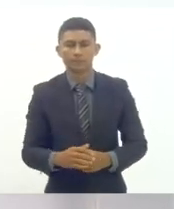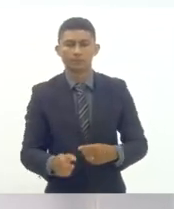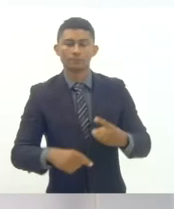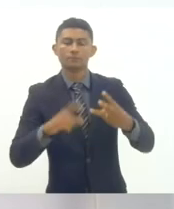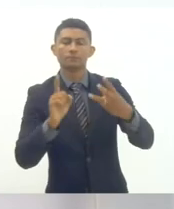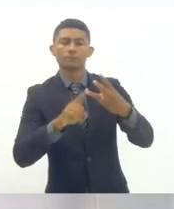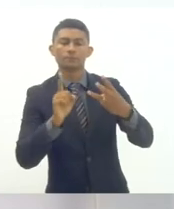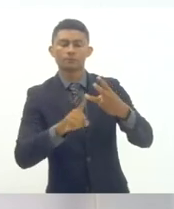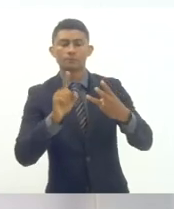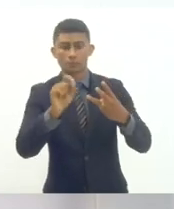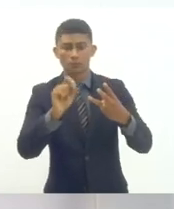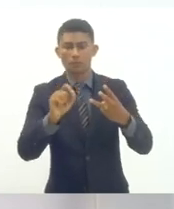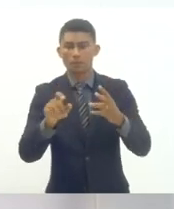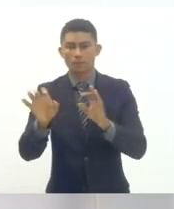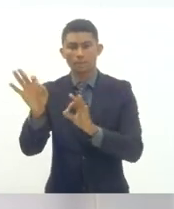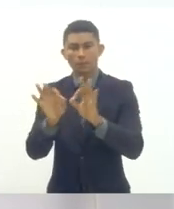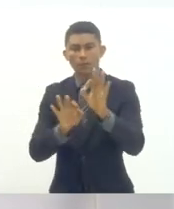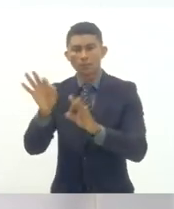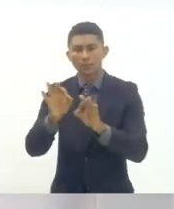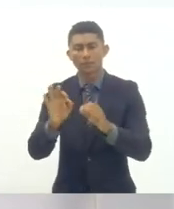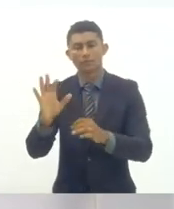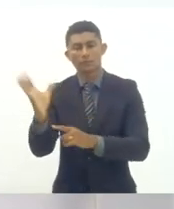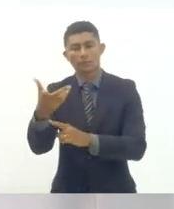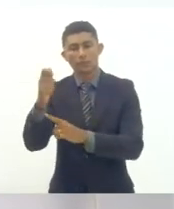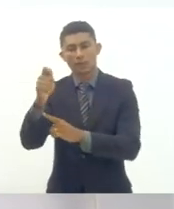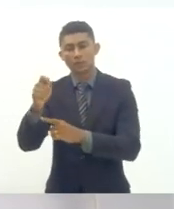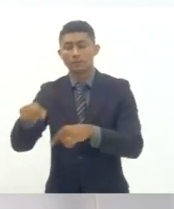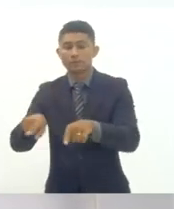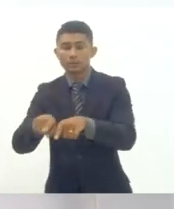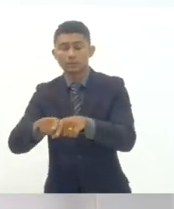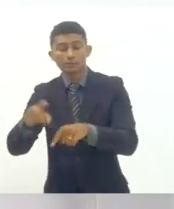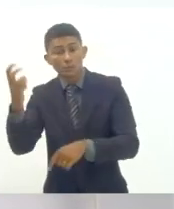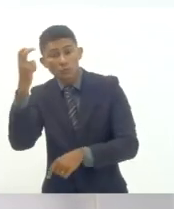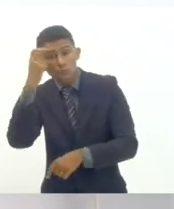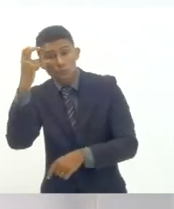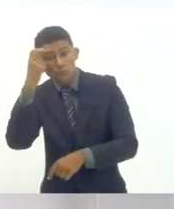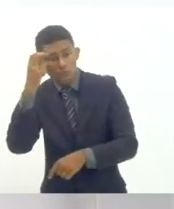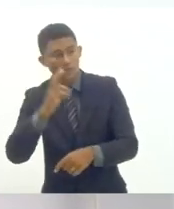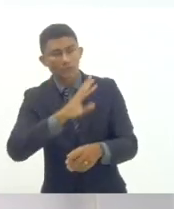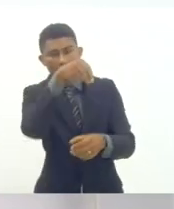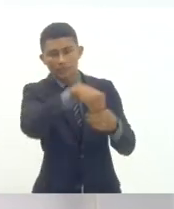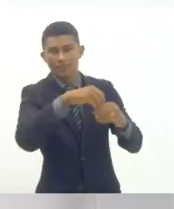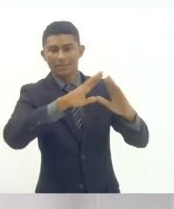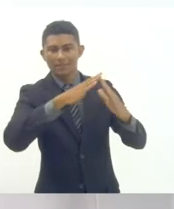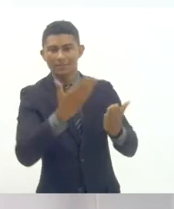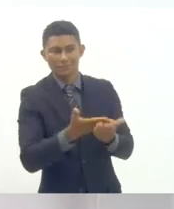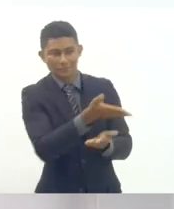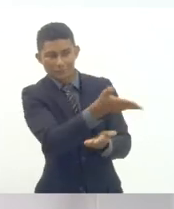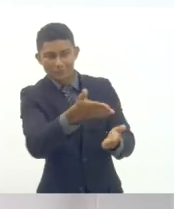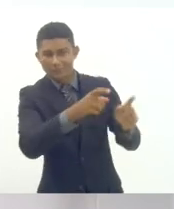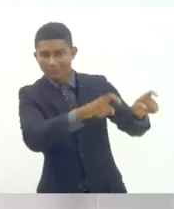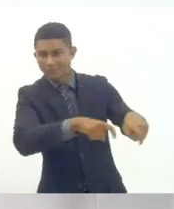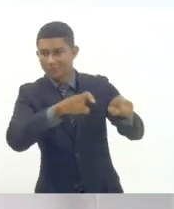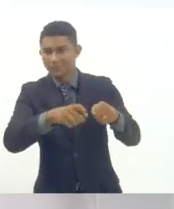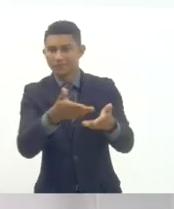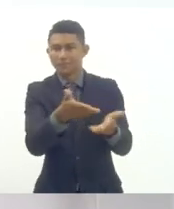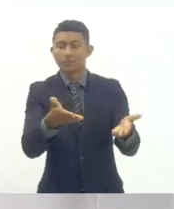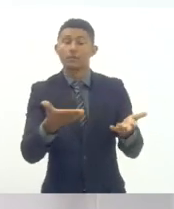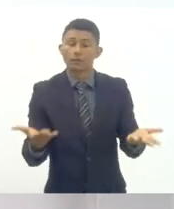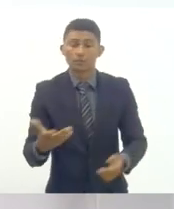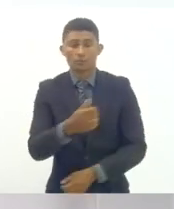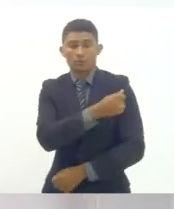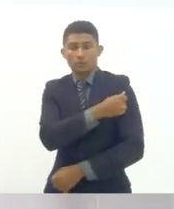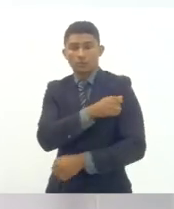implementação de projetos de arte e cultura nas escolas do campo proporcionando aos estudantes formação